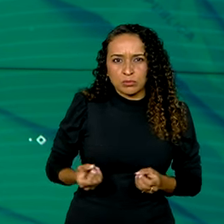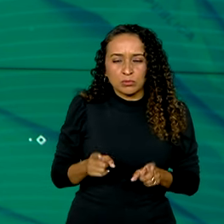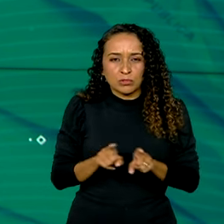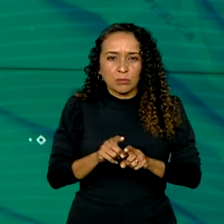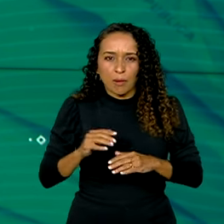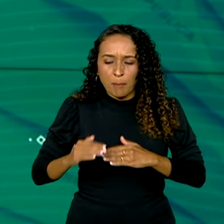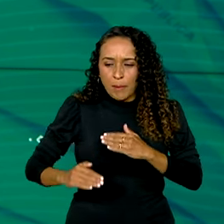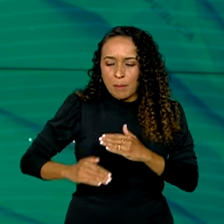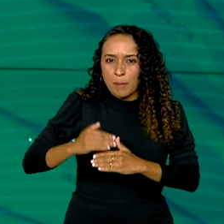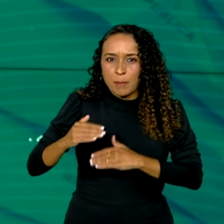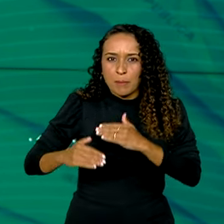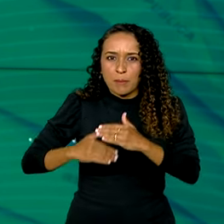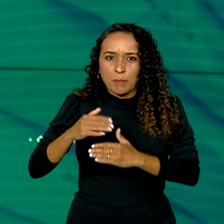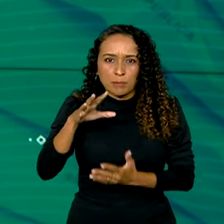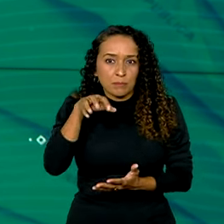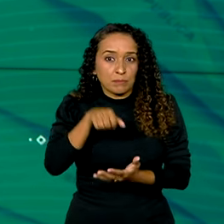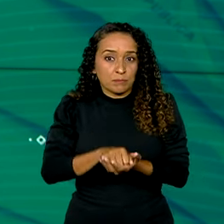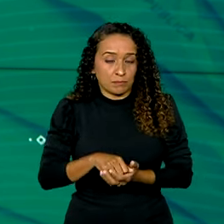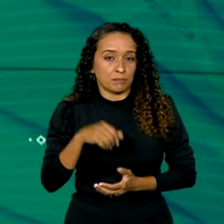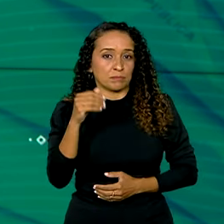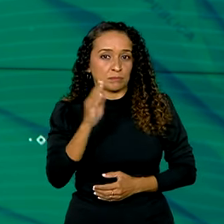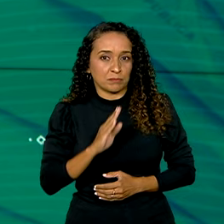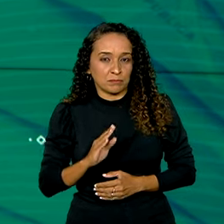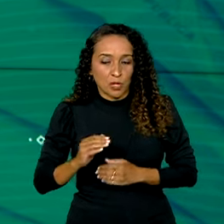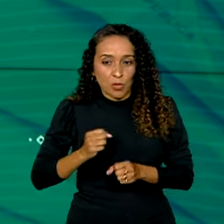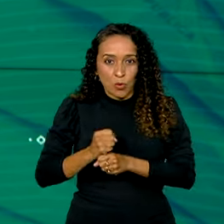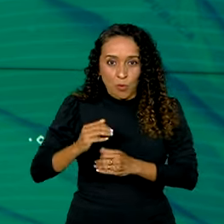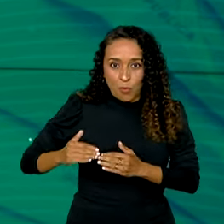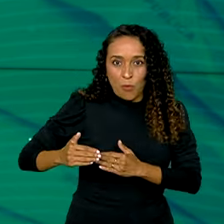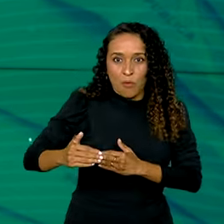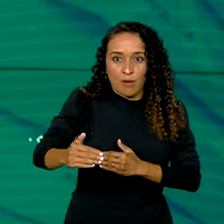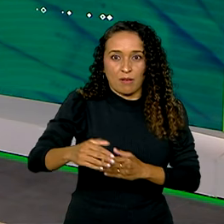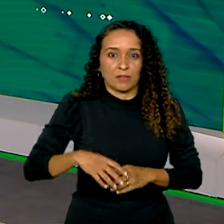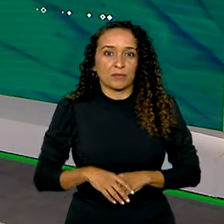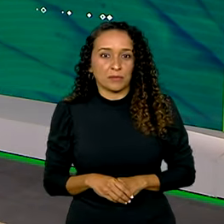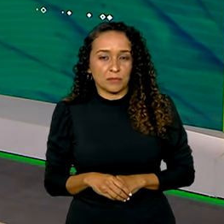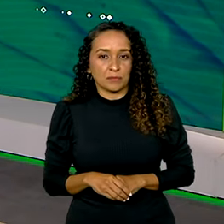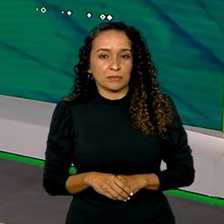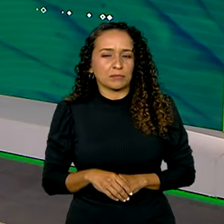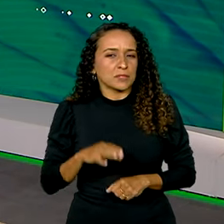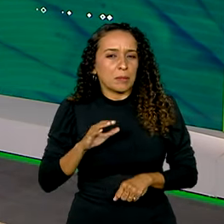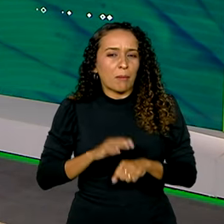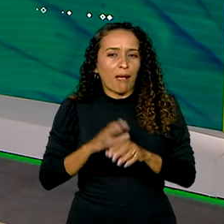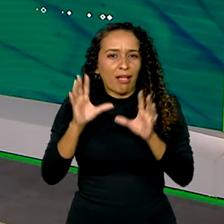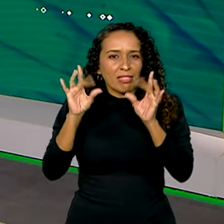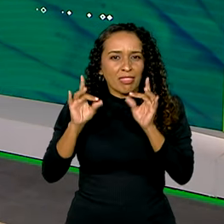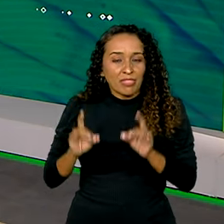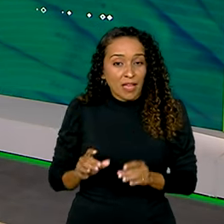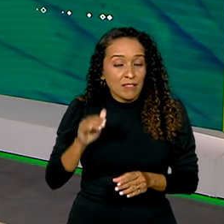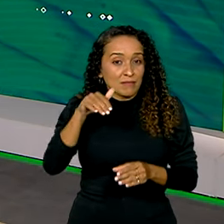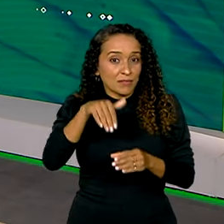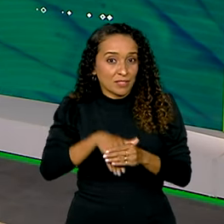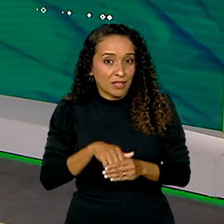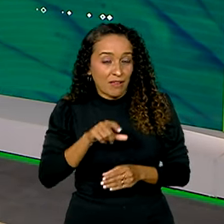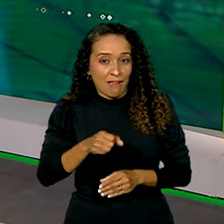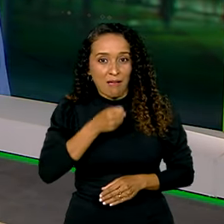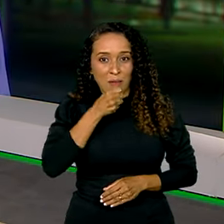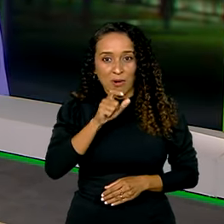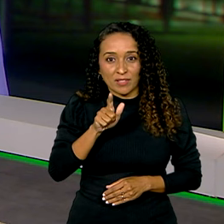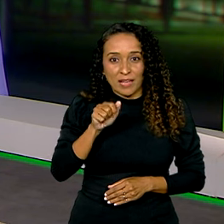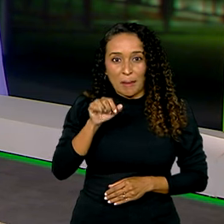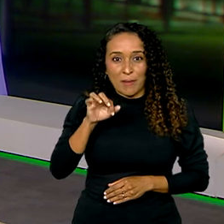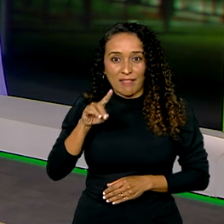gradativamente implantado no país nos próximos anos. E quem tem mais detalhes sobre essa votação é a repórter